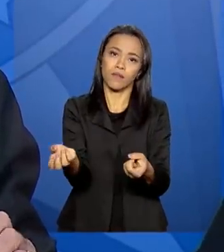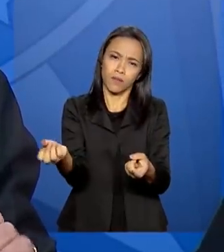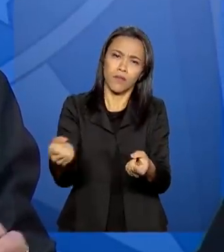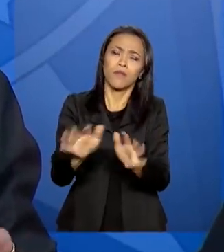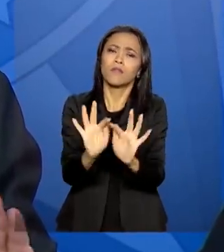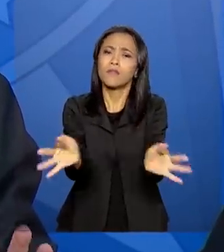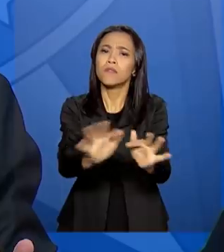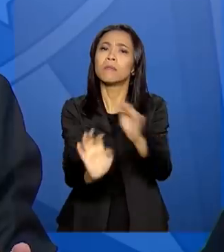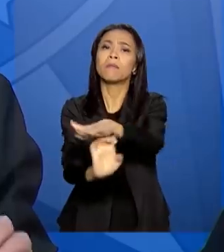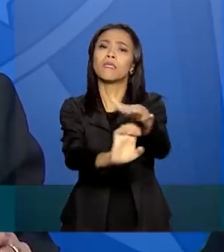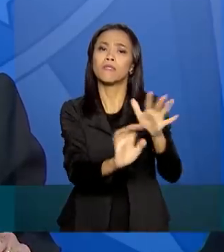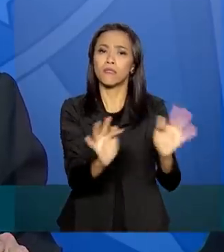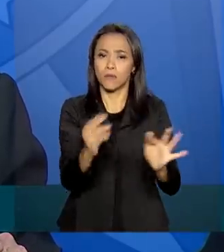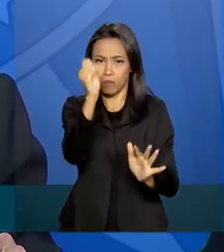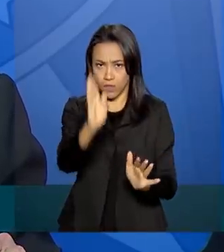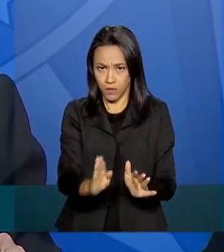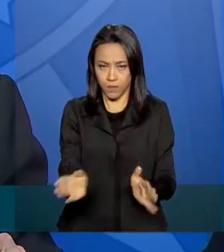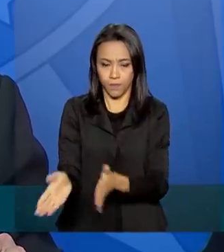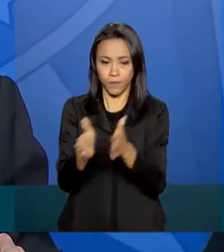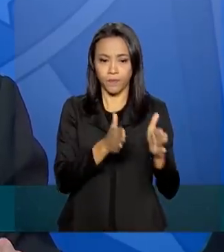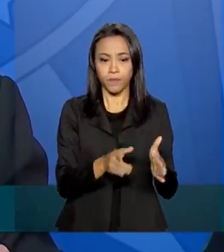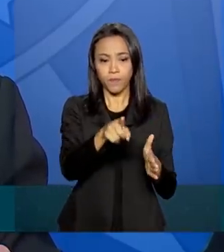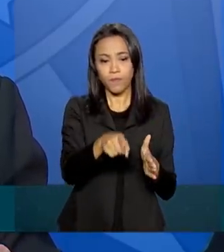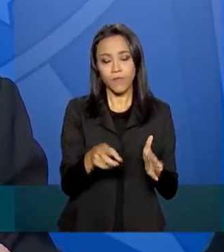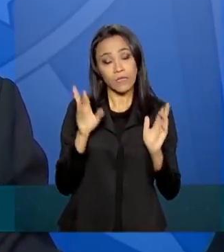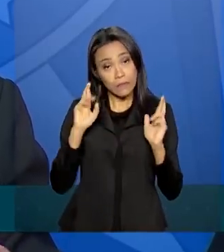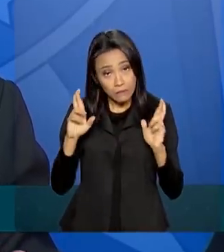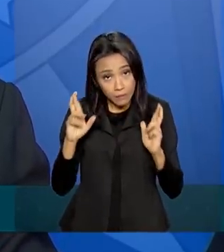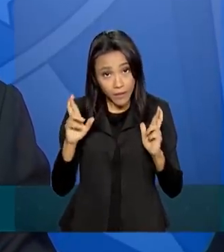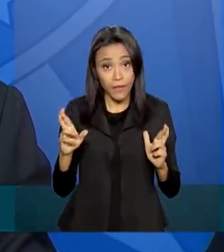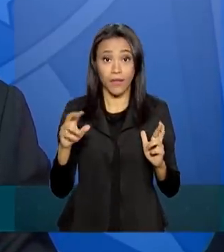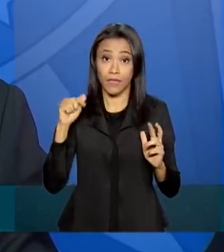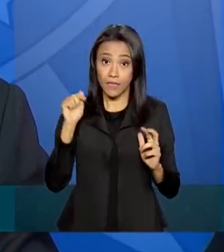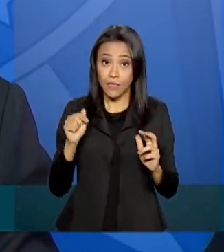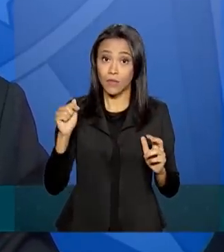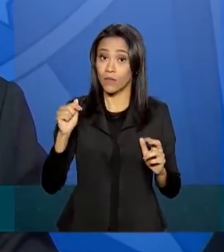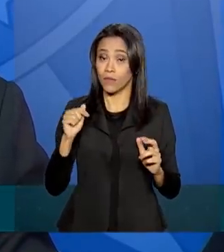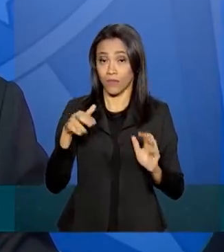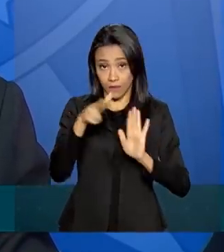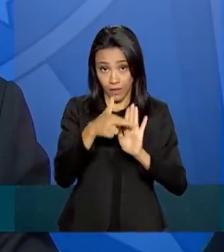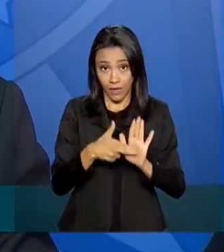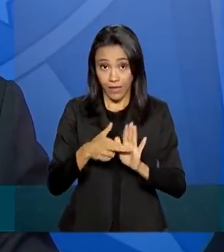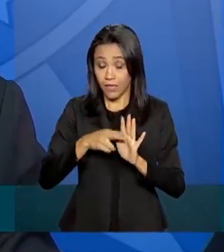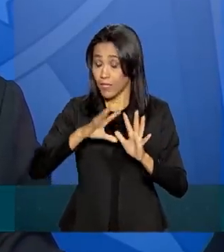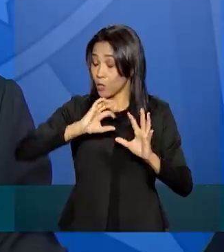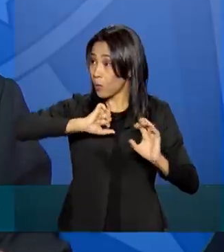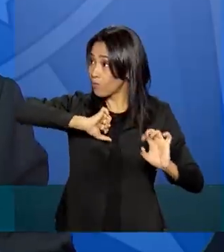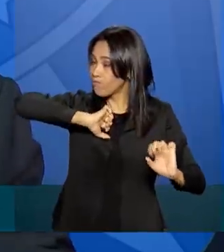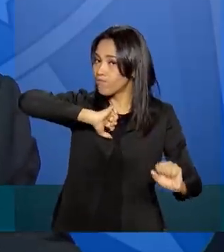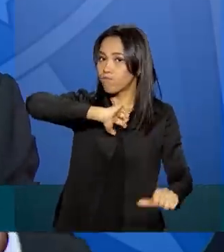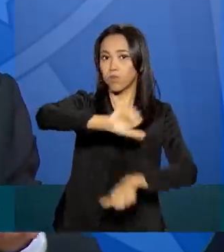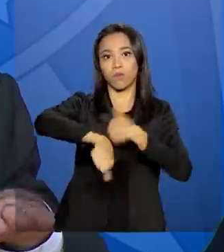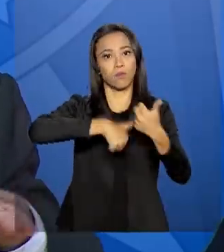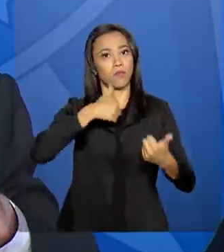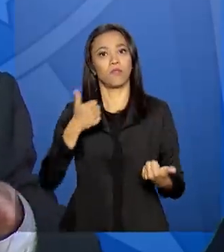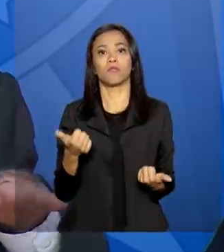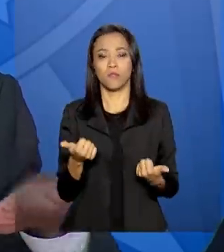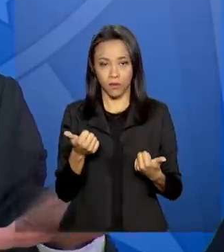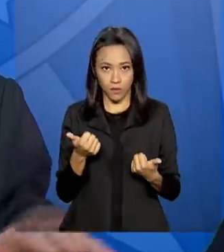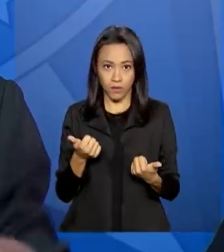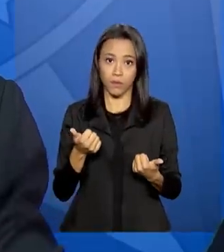Brasil. A gente espera que isso seja uma revolução no sentido de irrigação dos